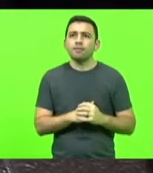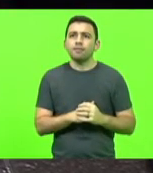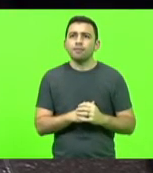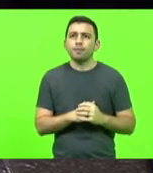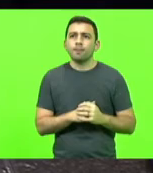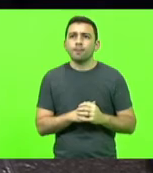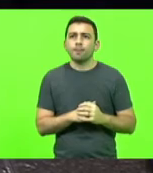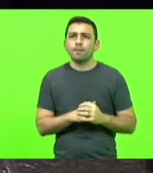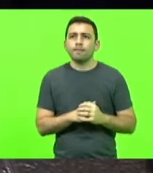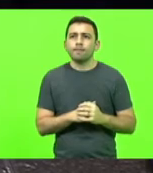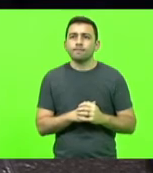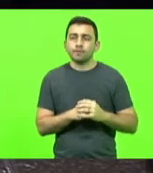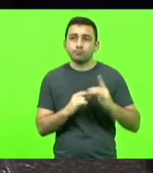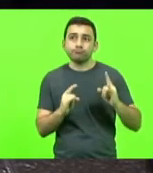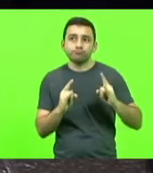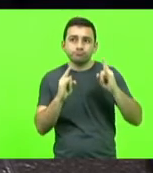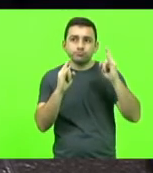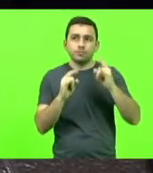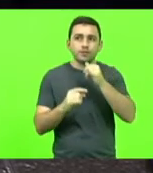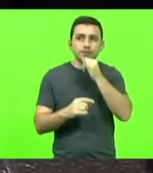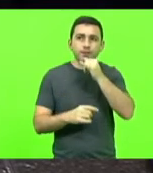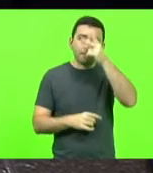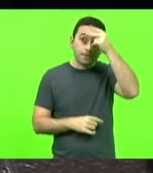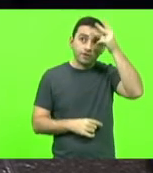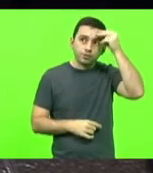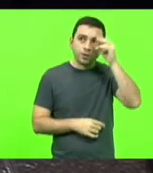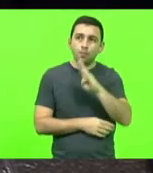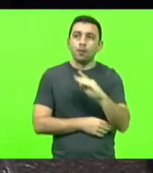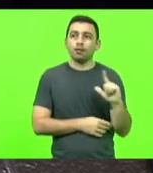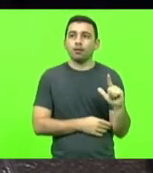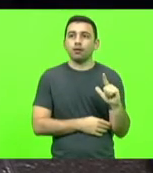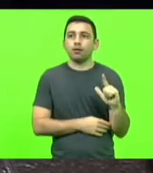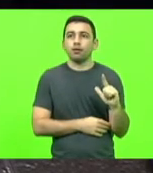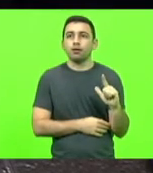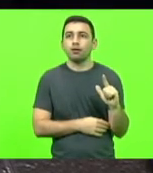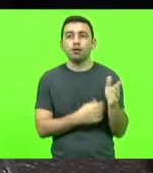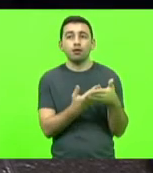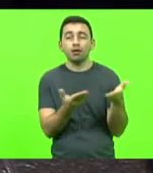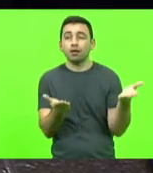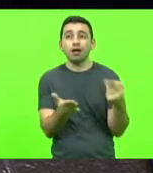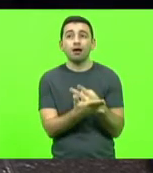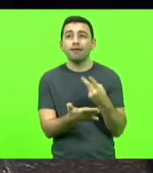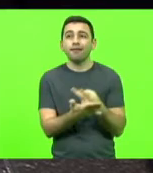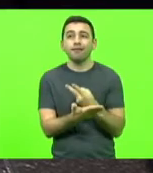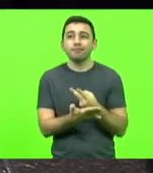edificações por exemplo como a prefeitura de Blumenau estão em situação irregular